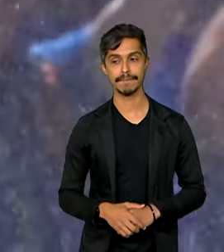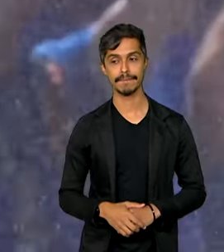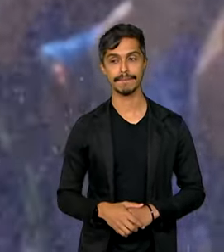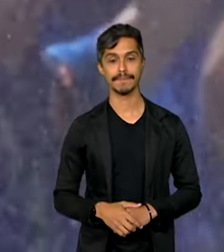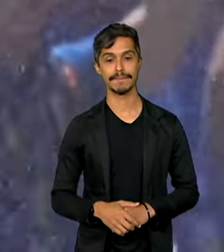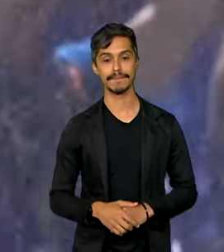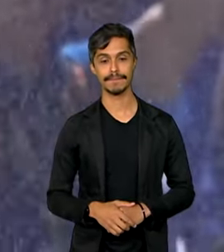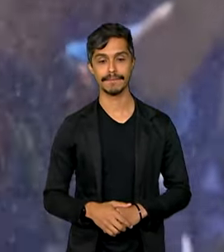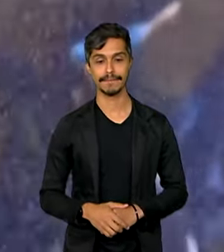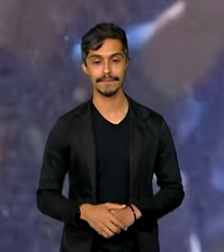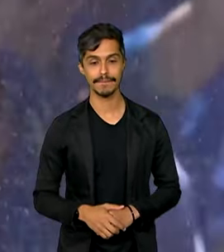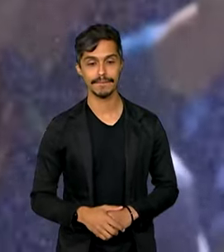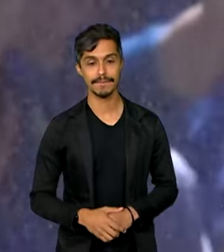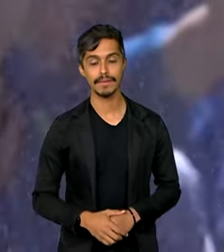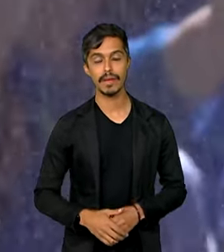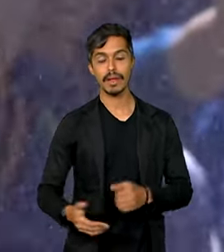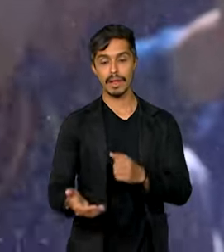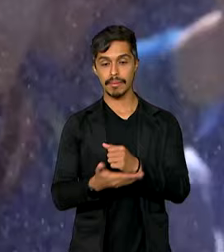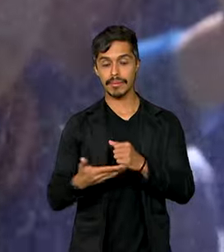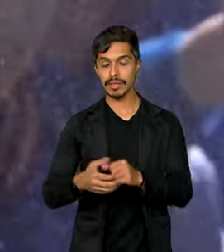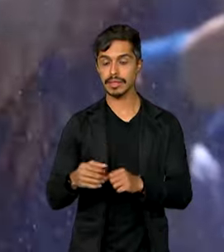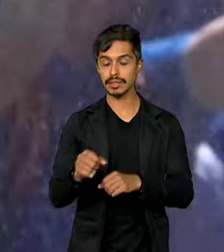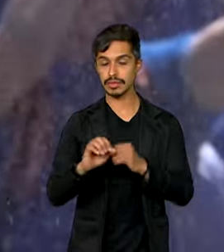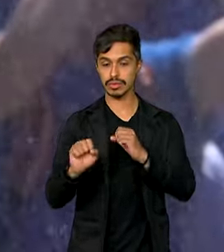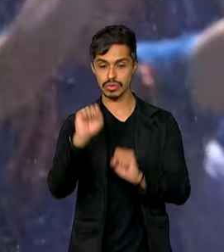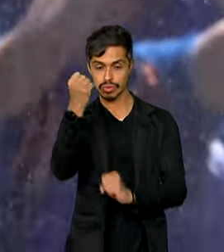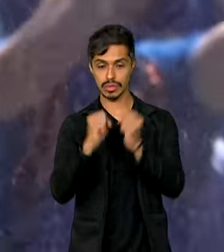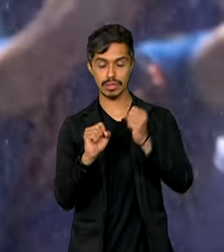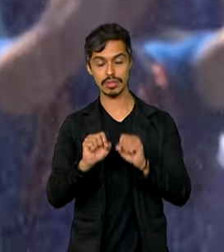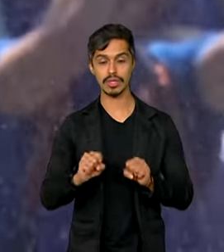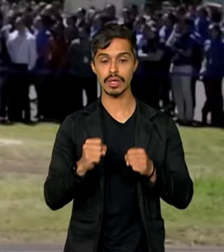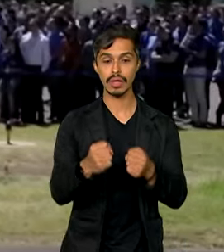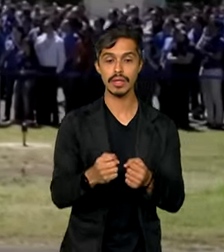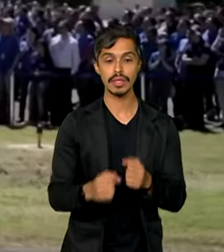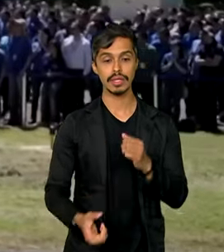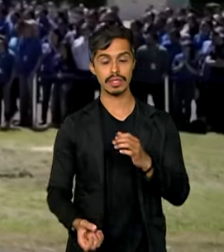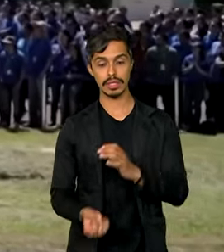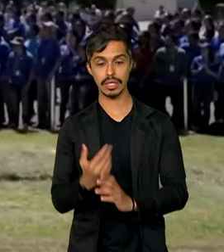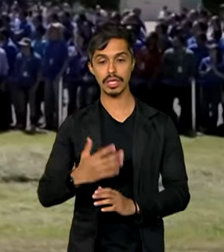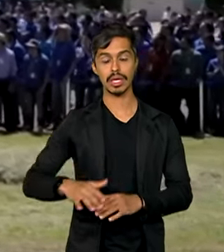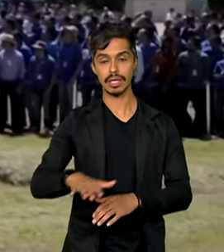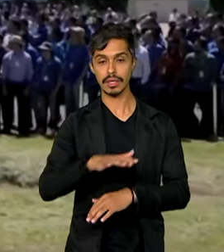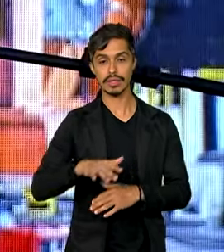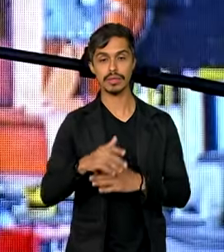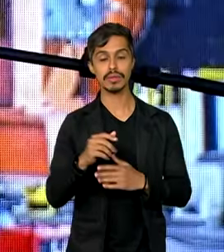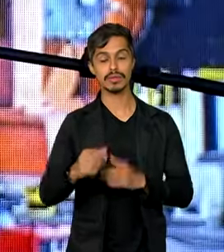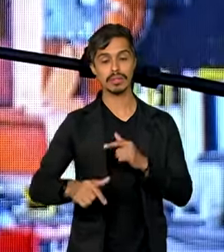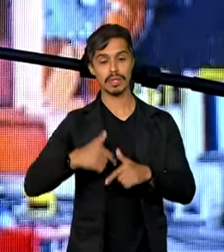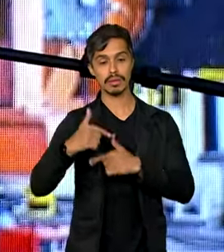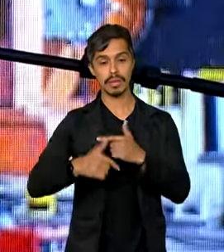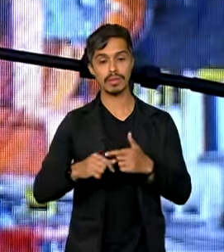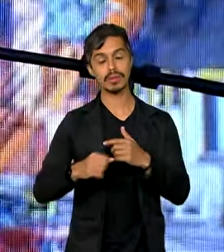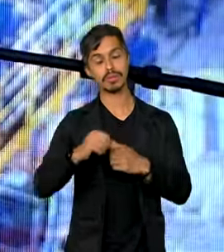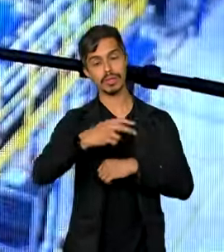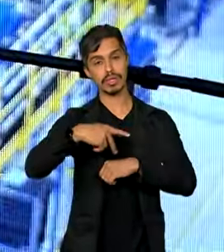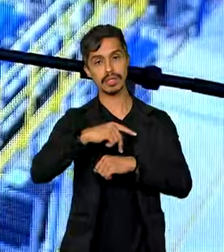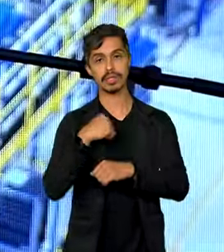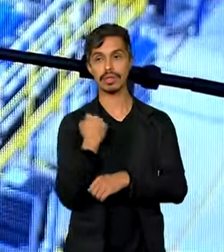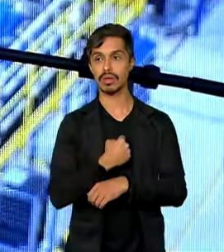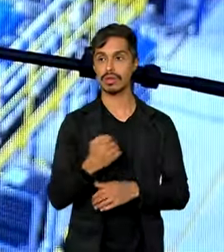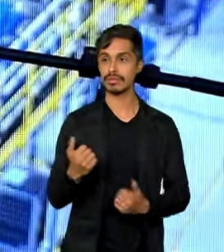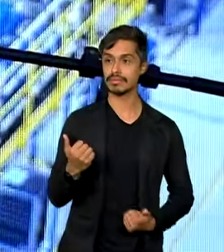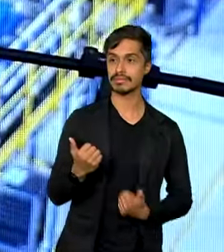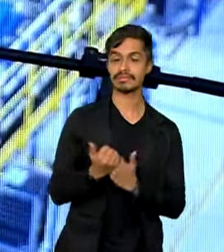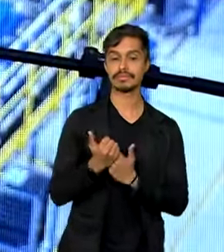A base industrial de defesa, que é um segmento importante de geração de emprego em nosso país e que tem nosso absoluto